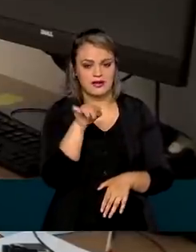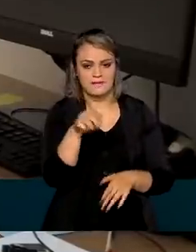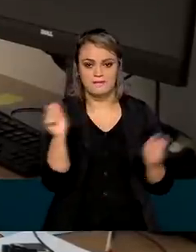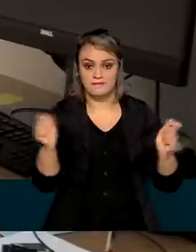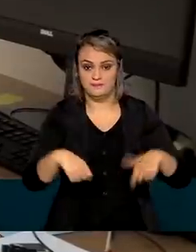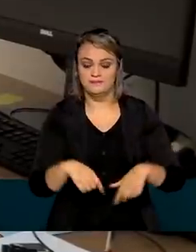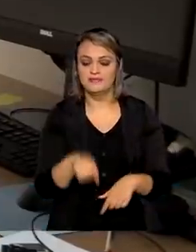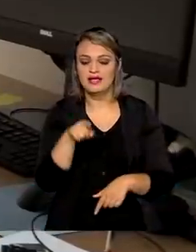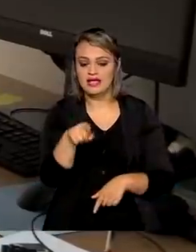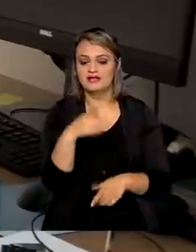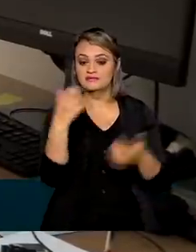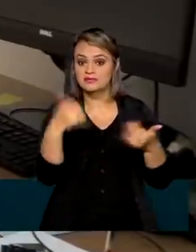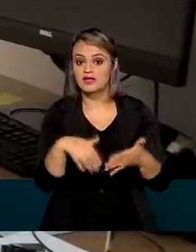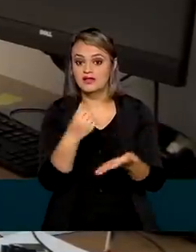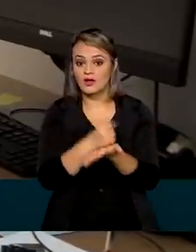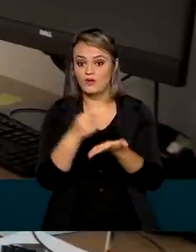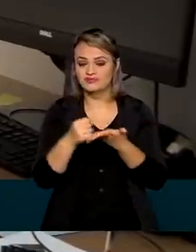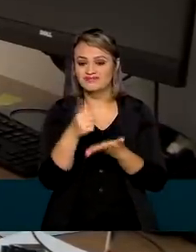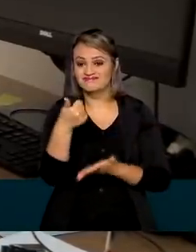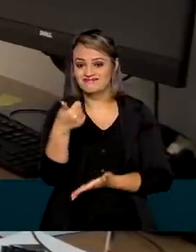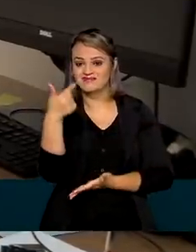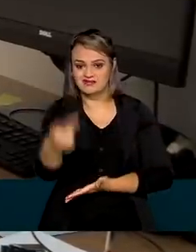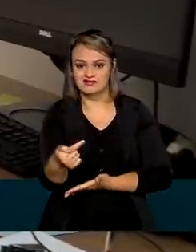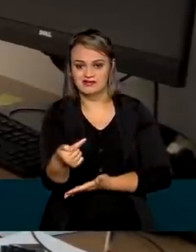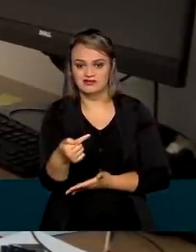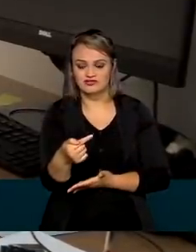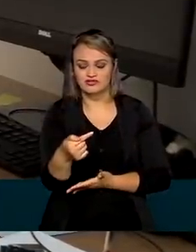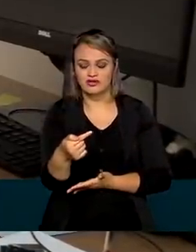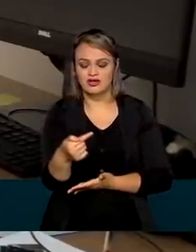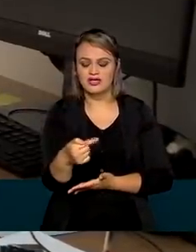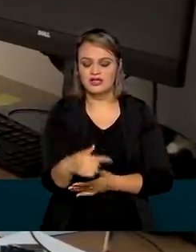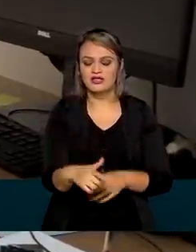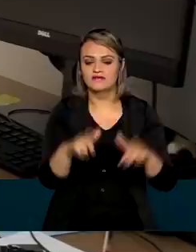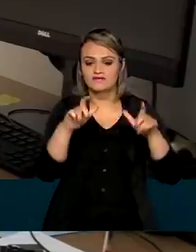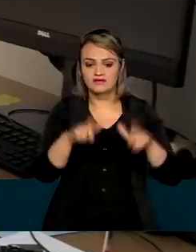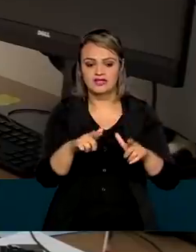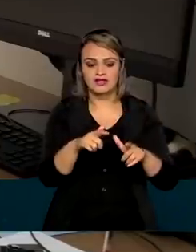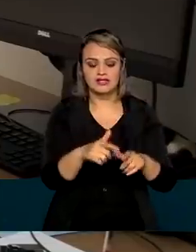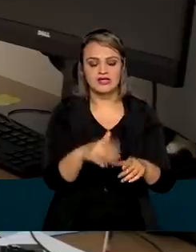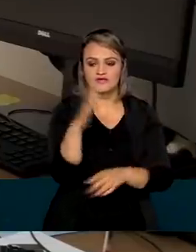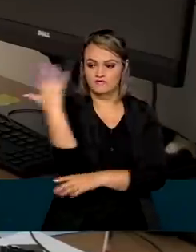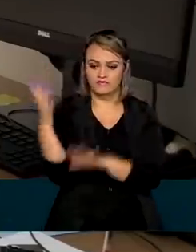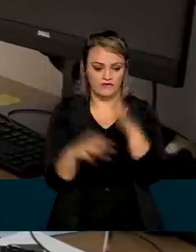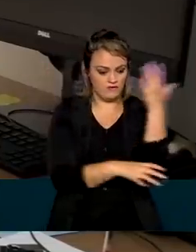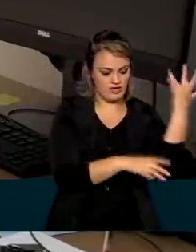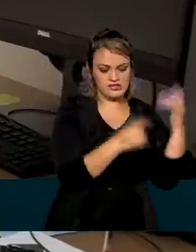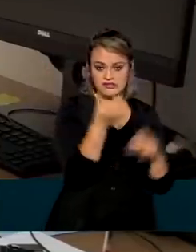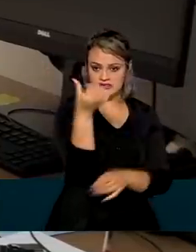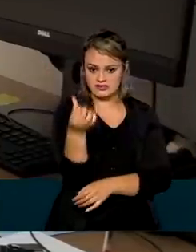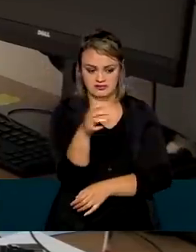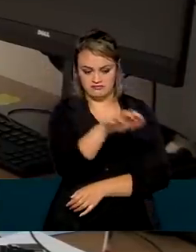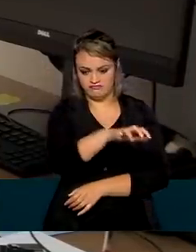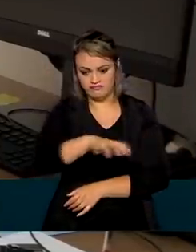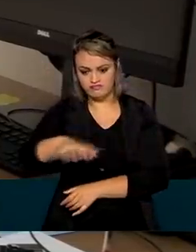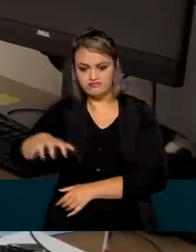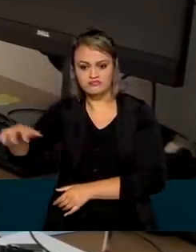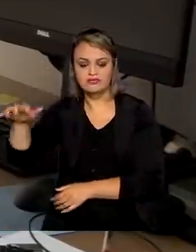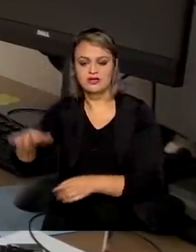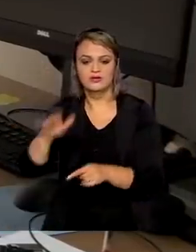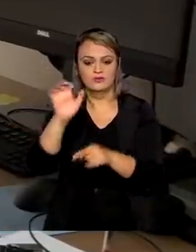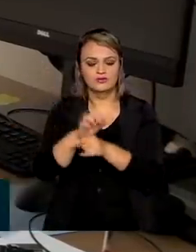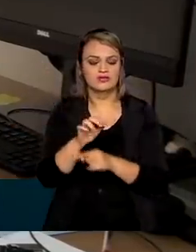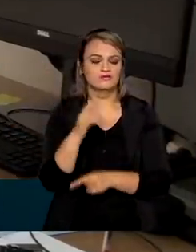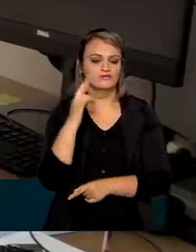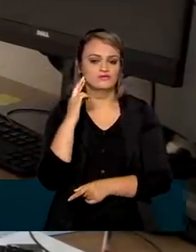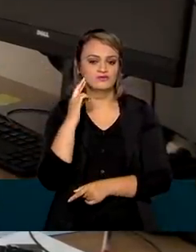17 contratos de concessão florestal. Eles estão localizados em seis florestas nacionais, nos estados de